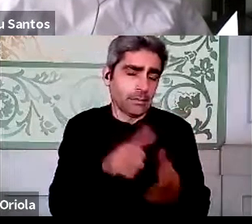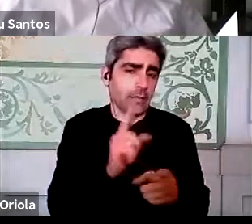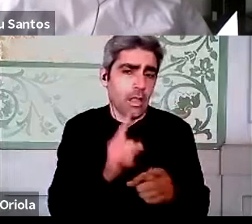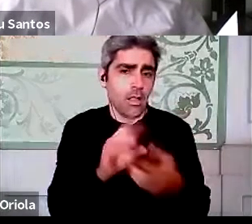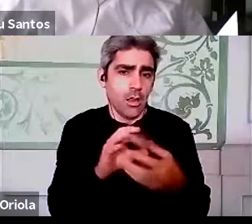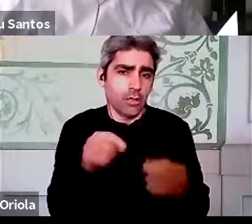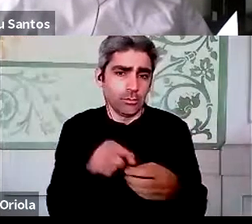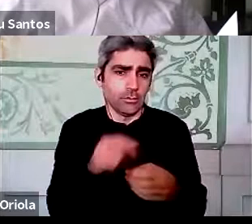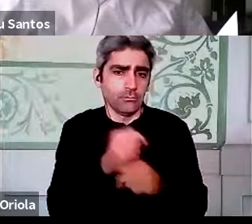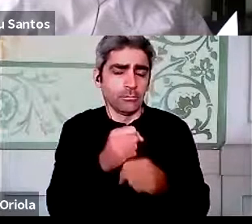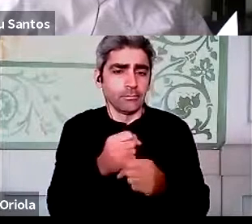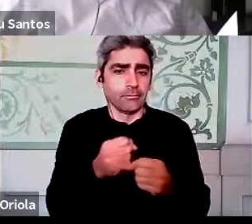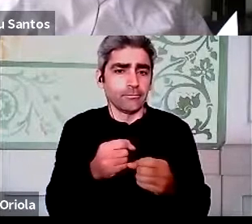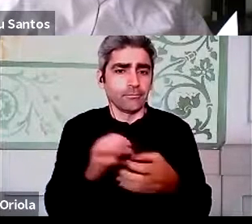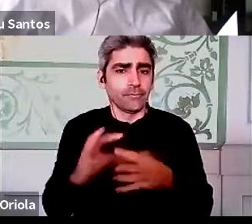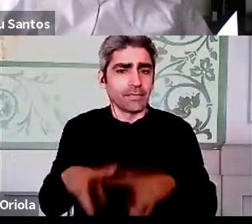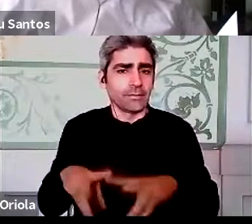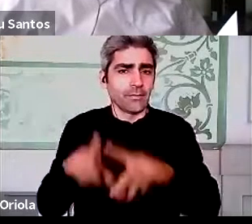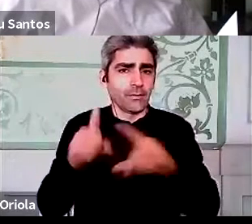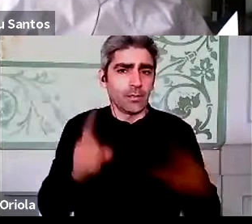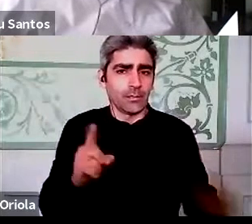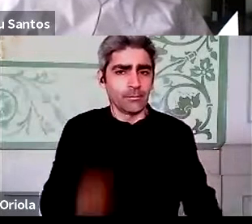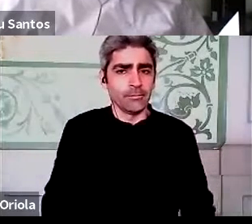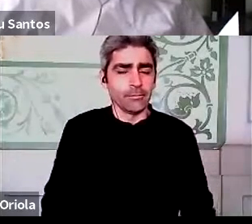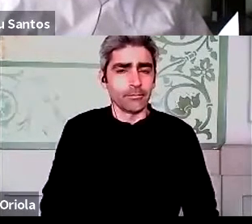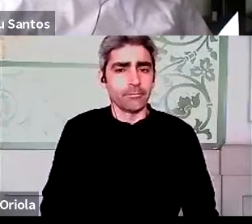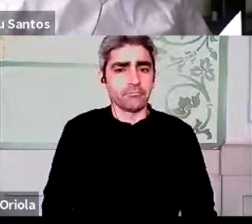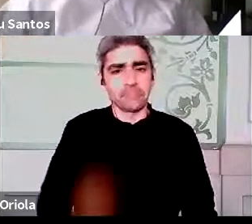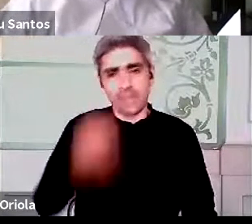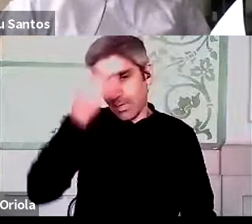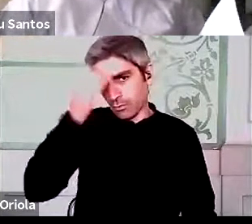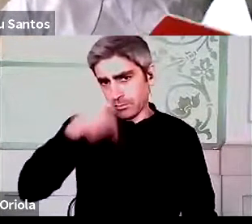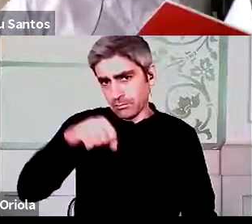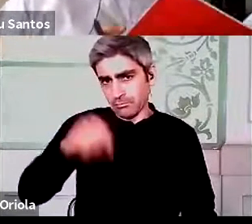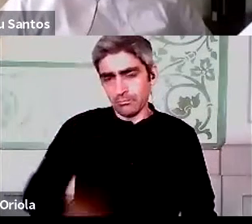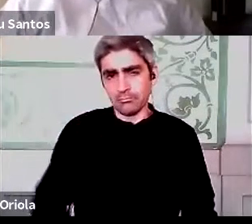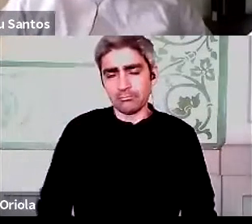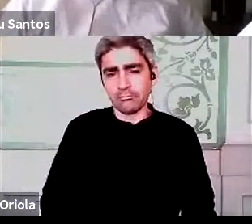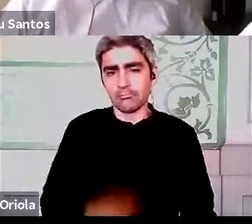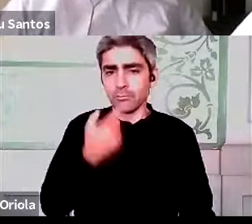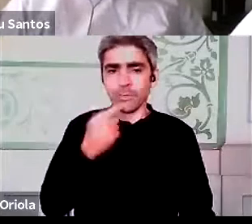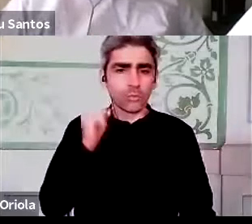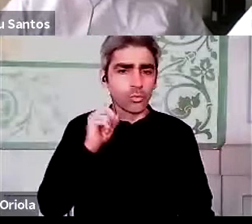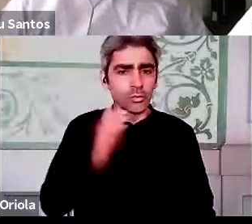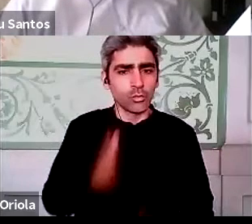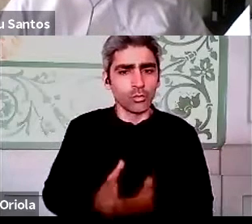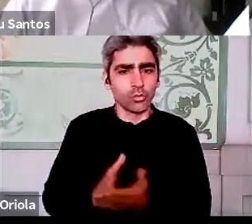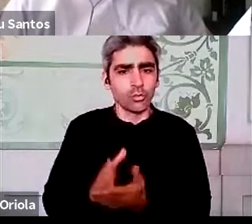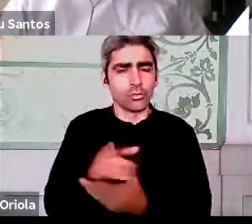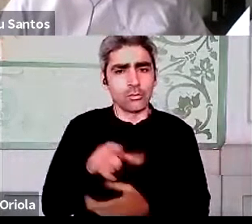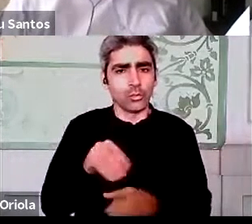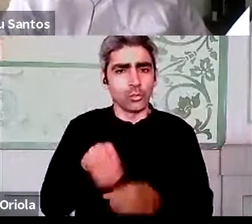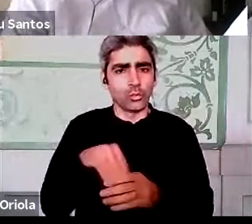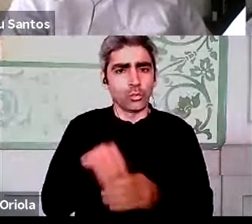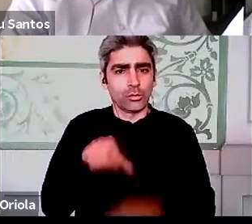de trabalho desenvolvido. Portanto, eu acho que sim, acho que é muito importante continuar a trabalhar neste contexto